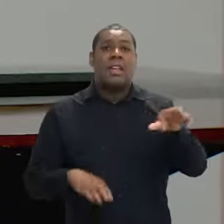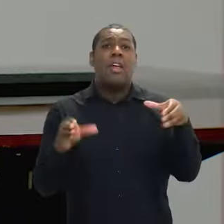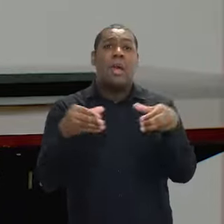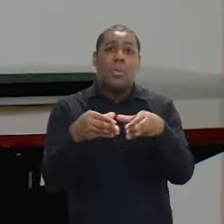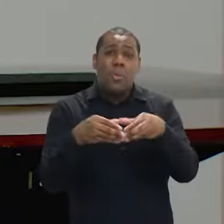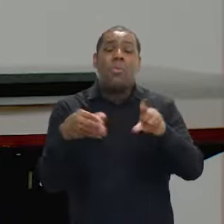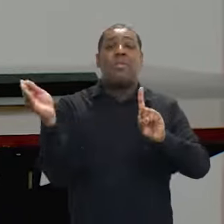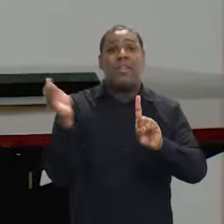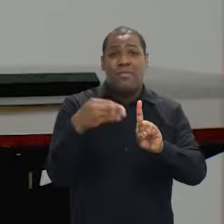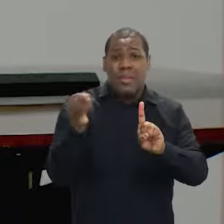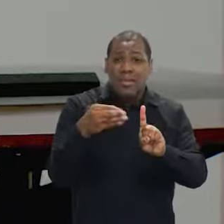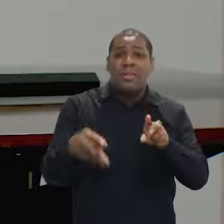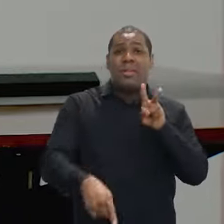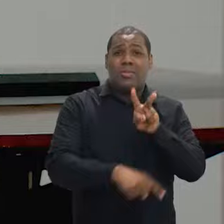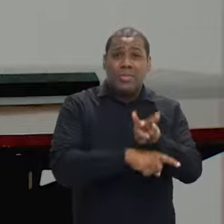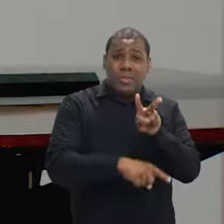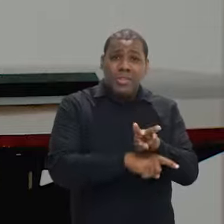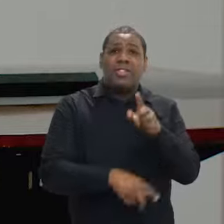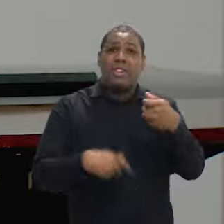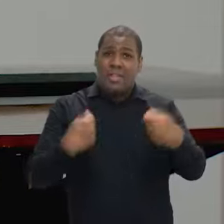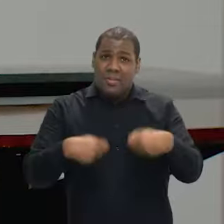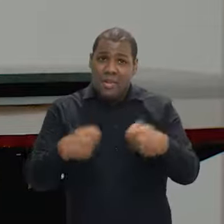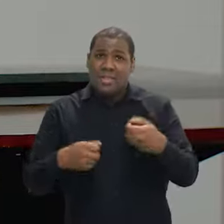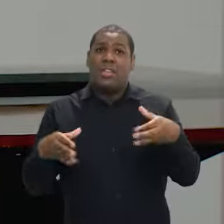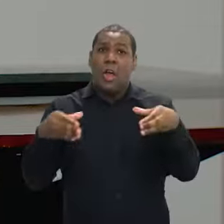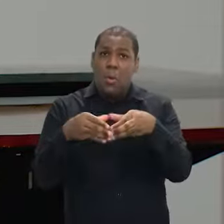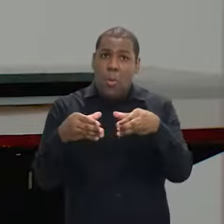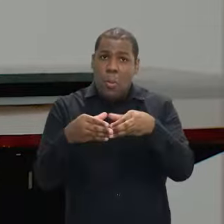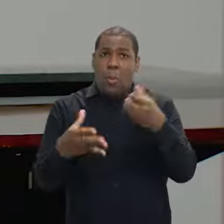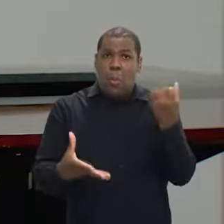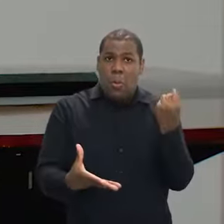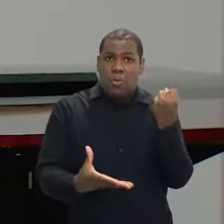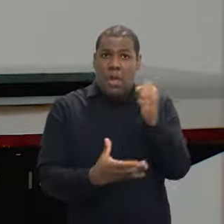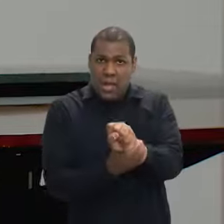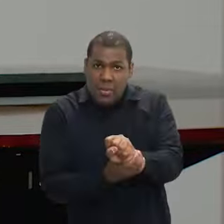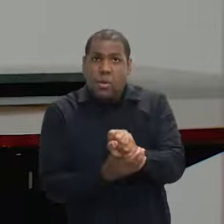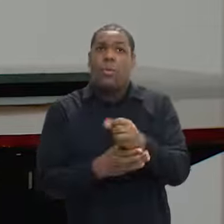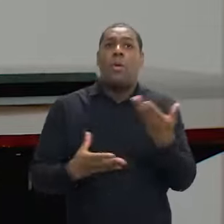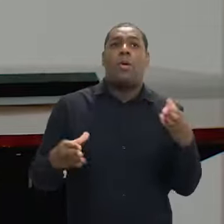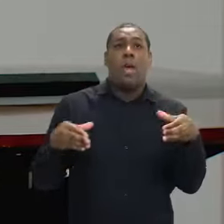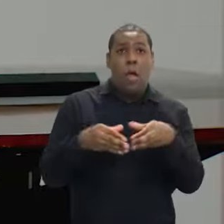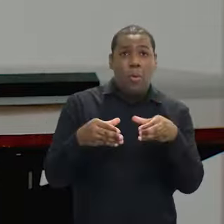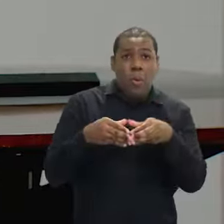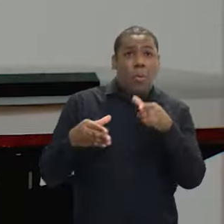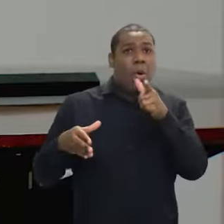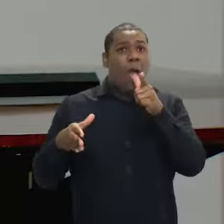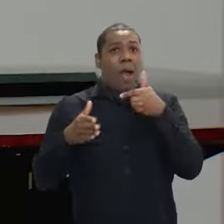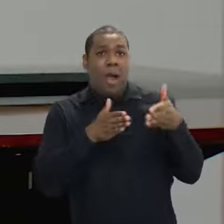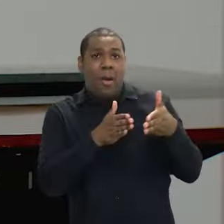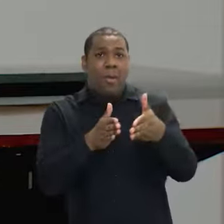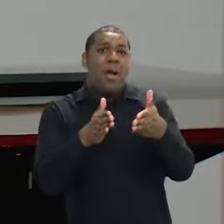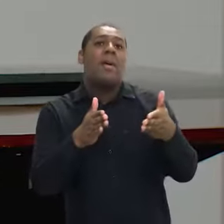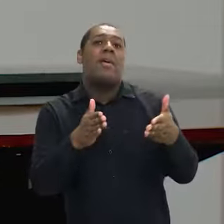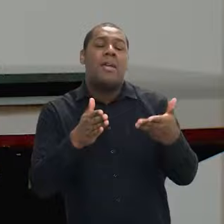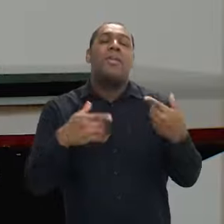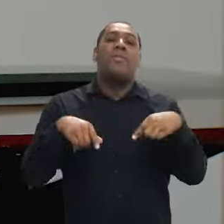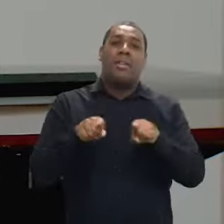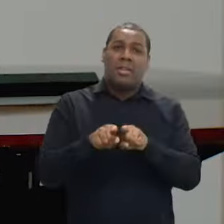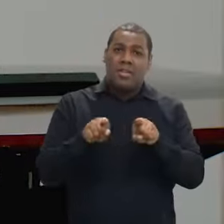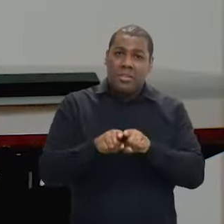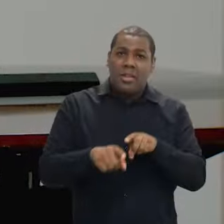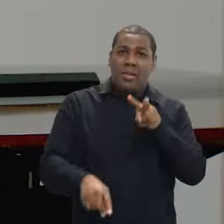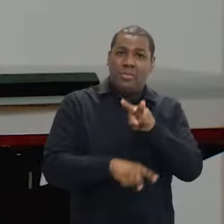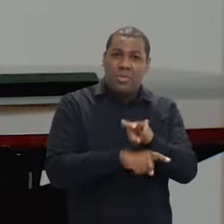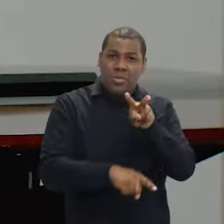protegidos por conta das suas especificidades, com comunidades quilombolas, comunidades tradicionais, ribeirinhos, muitas mulheres, muitas